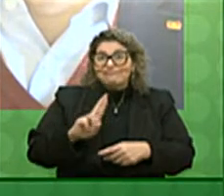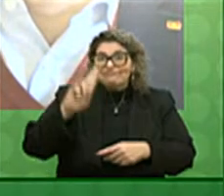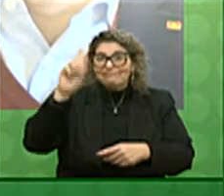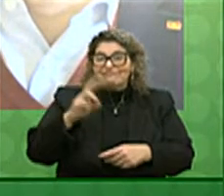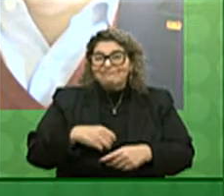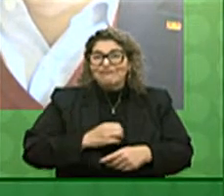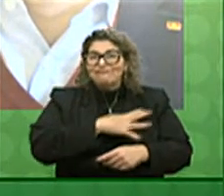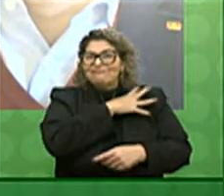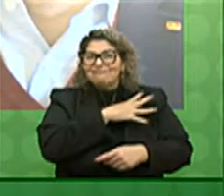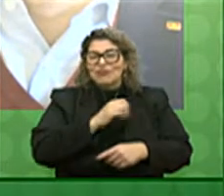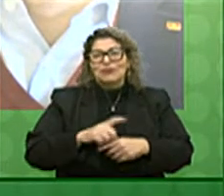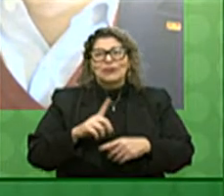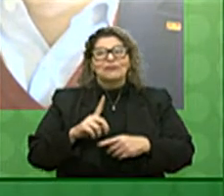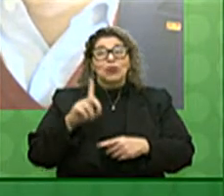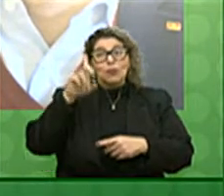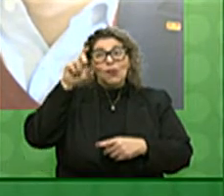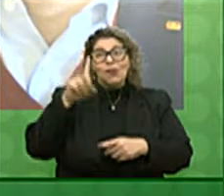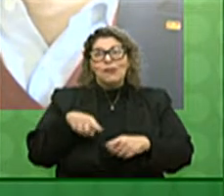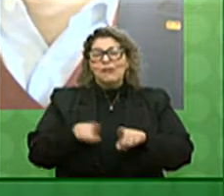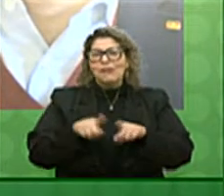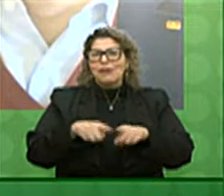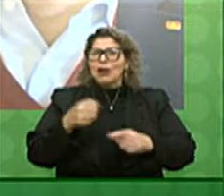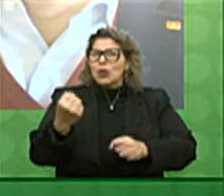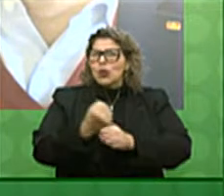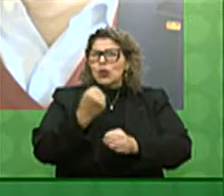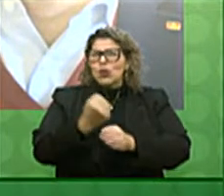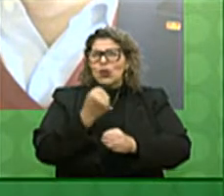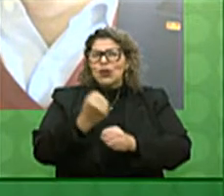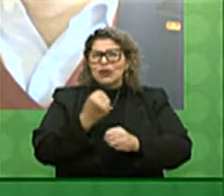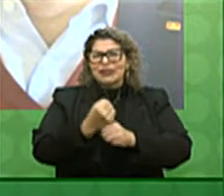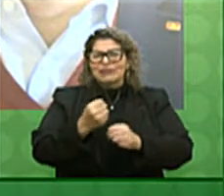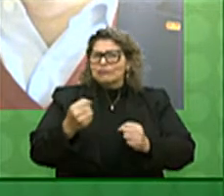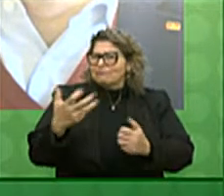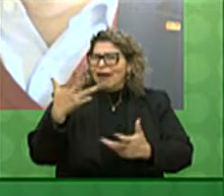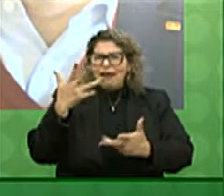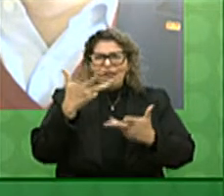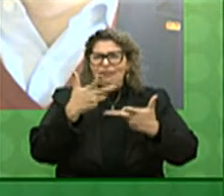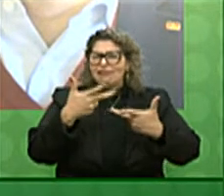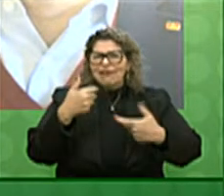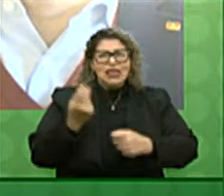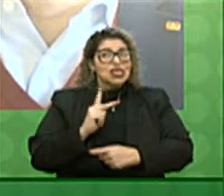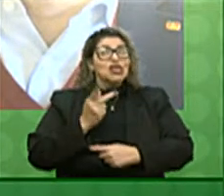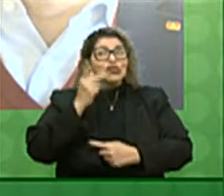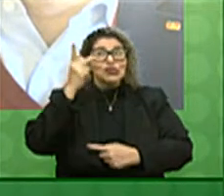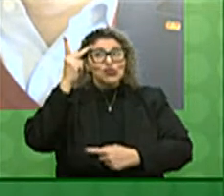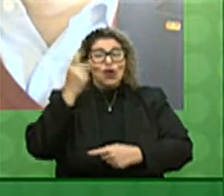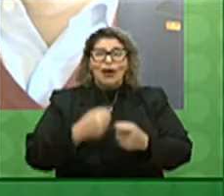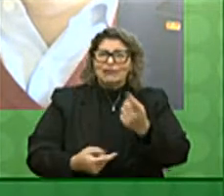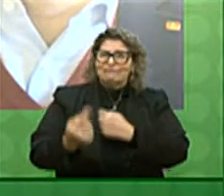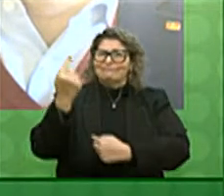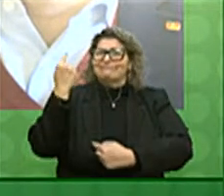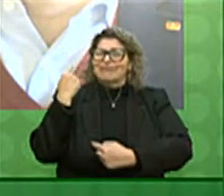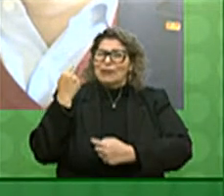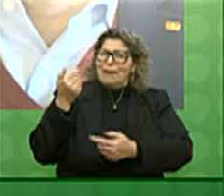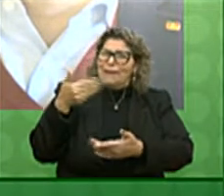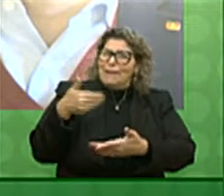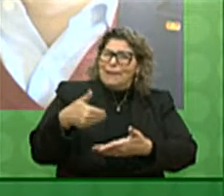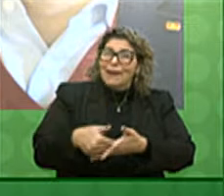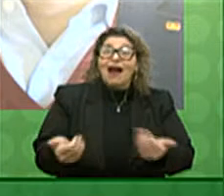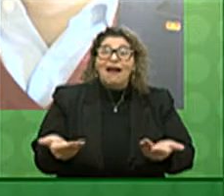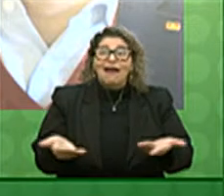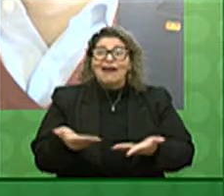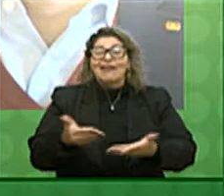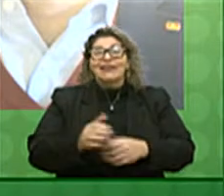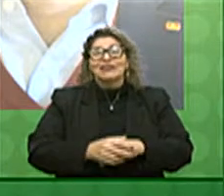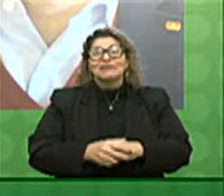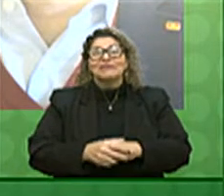general Mourão, até porque o senhor construiu uma bonita história e uma linda trajetória de vida, mas